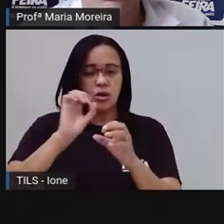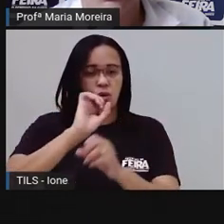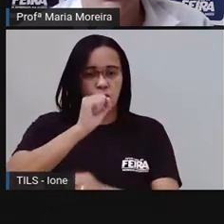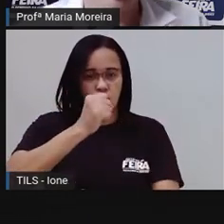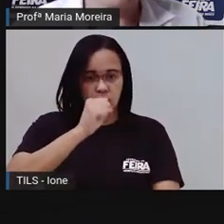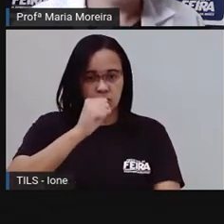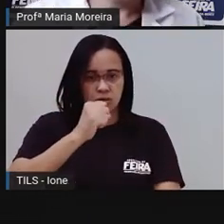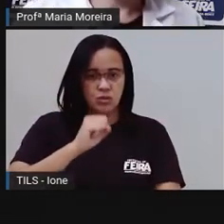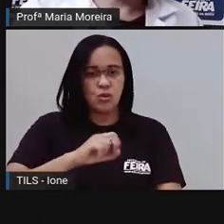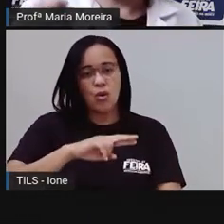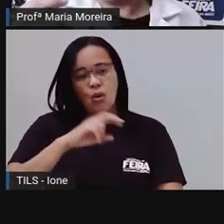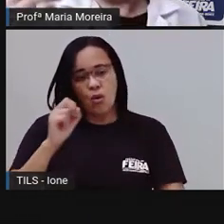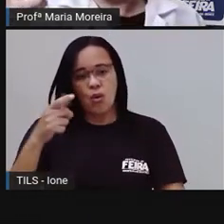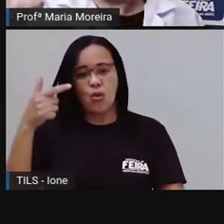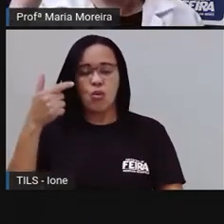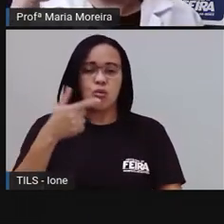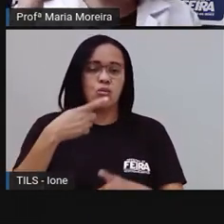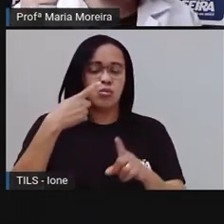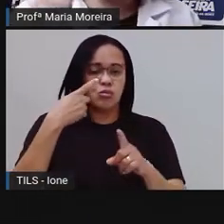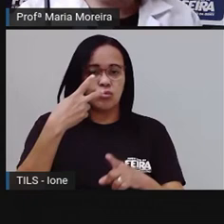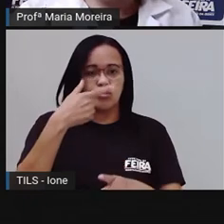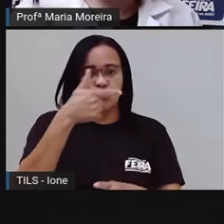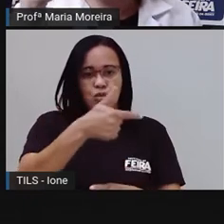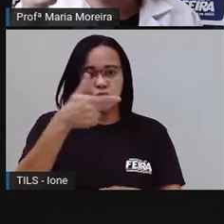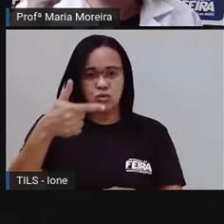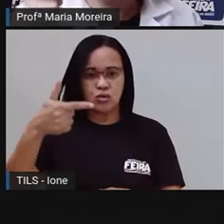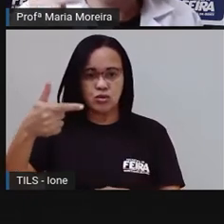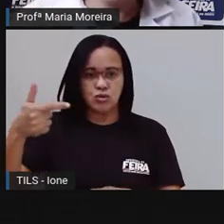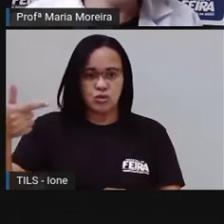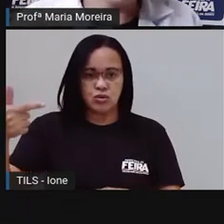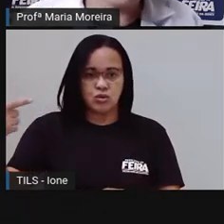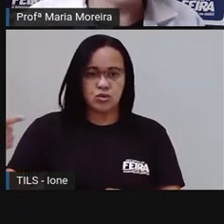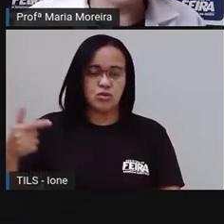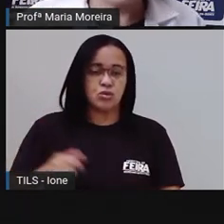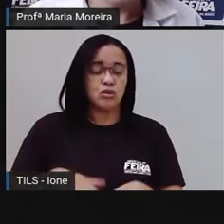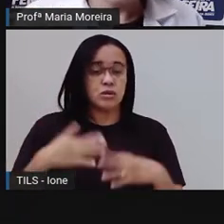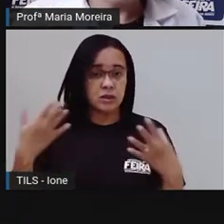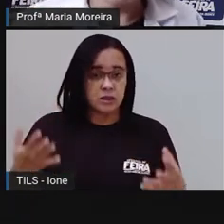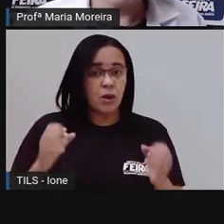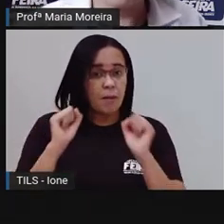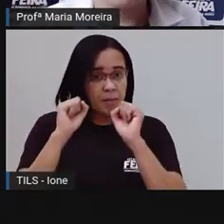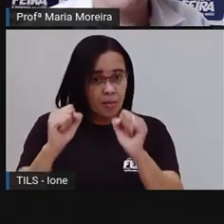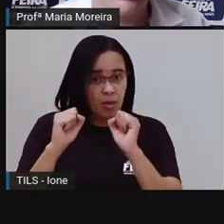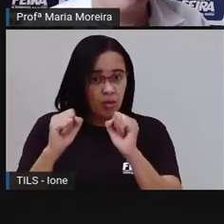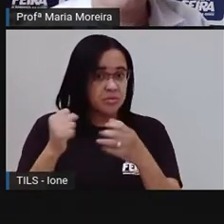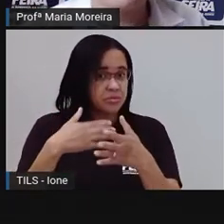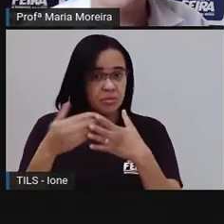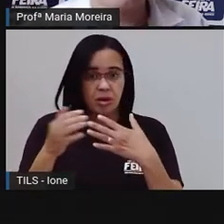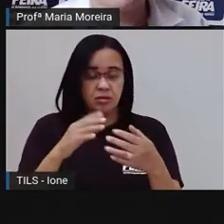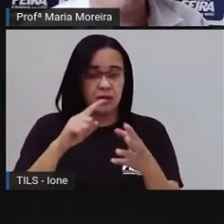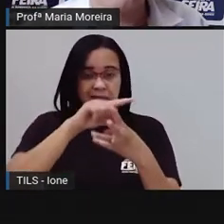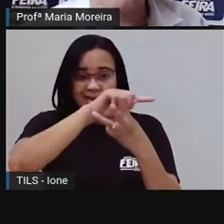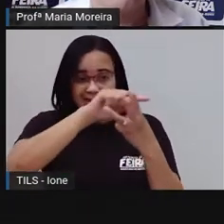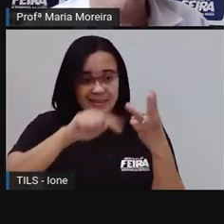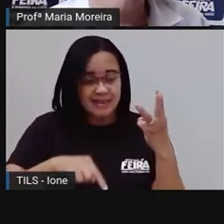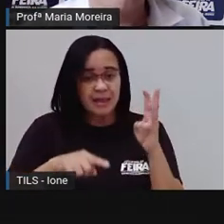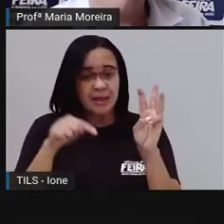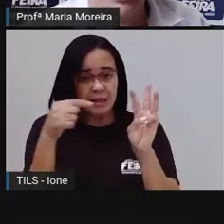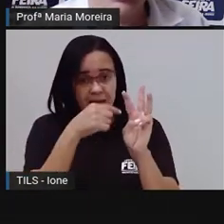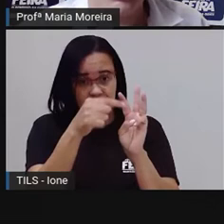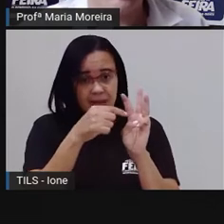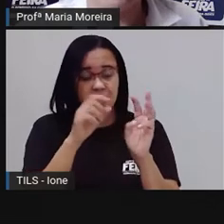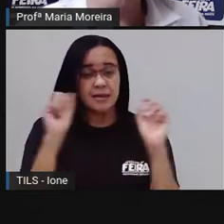oito. Porque eu posso fazer o cálculo dessas três maneiras aí, que o meu resultado vai ser o quê? O